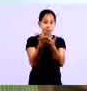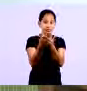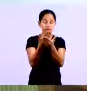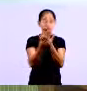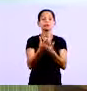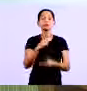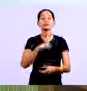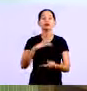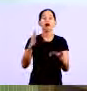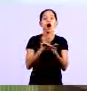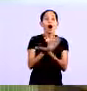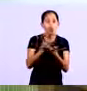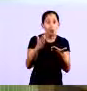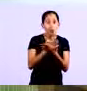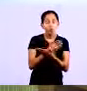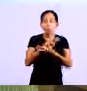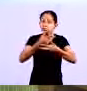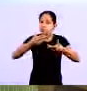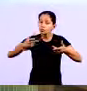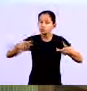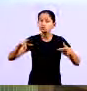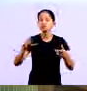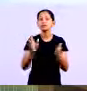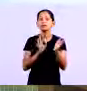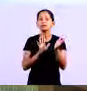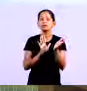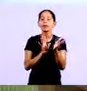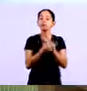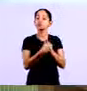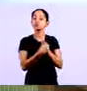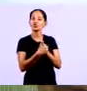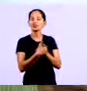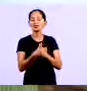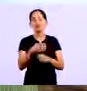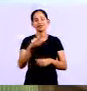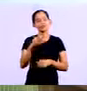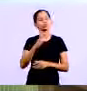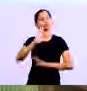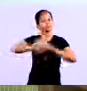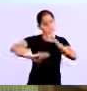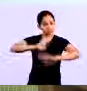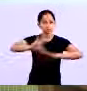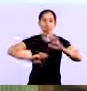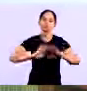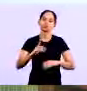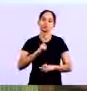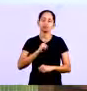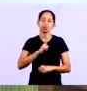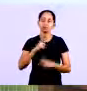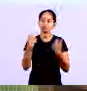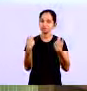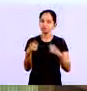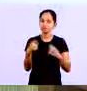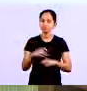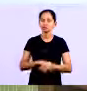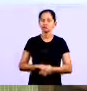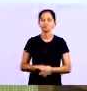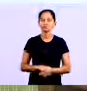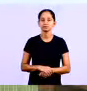formas de se fraudar Esse sistema Então o ideal é que você tenha Dentro de um software Que você vai poder fazer Esse controle com muito mais eficiência Tá?